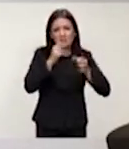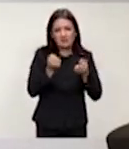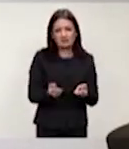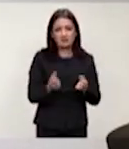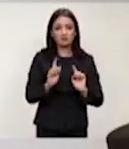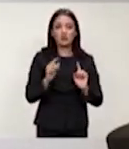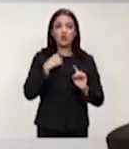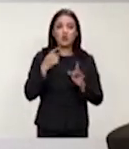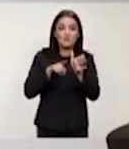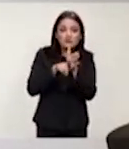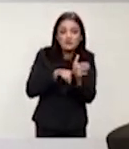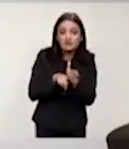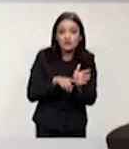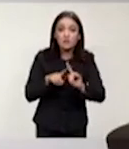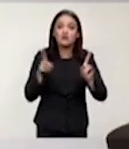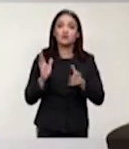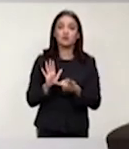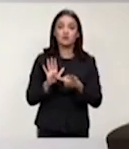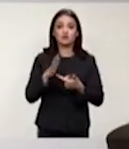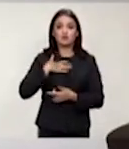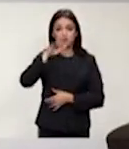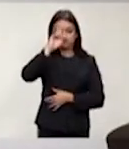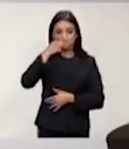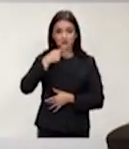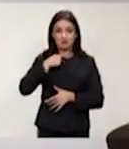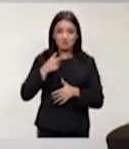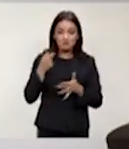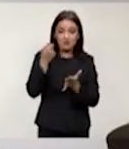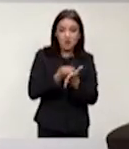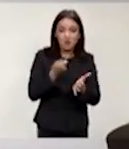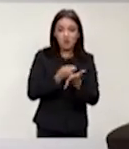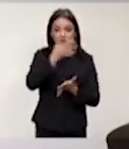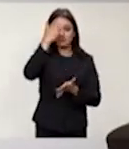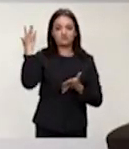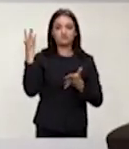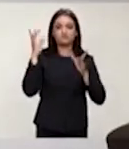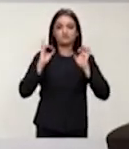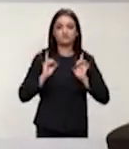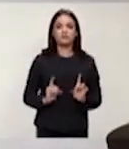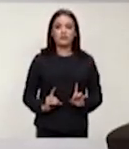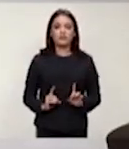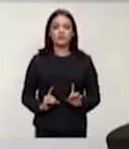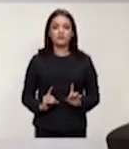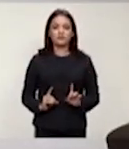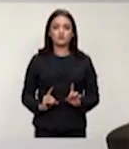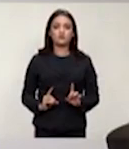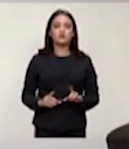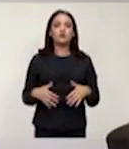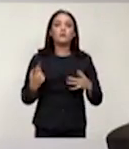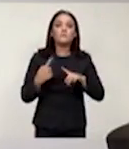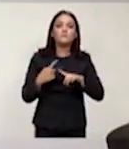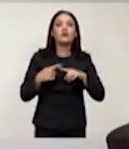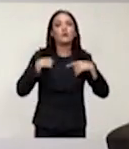como pesquisador, mas enfatizar a minha luta pessoal como pessoa com deciciência. porque é preciso dar